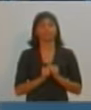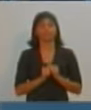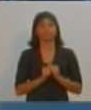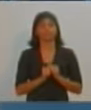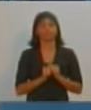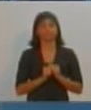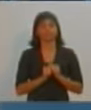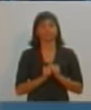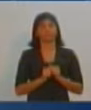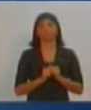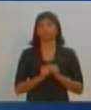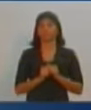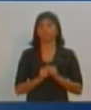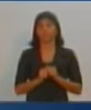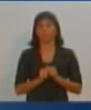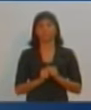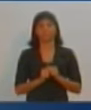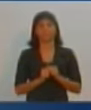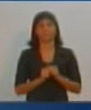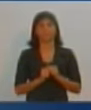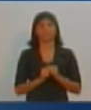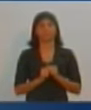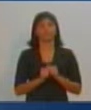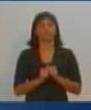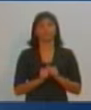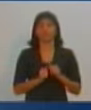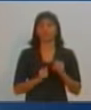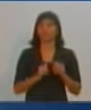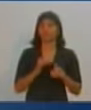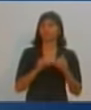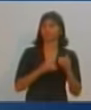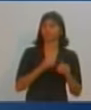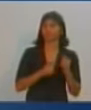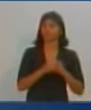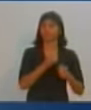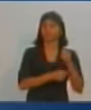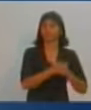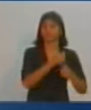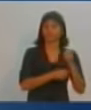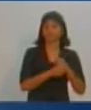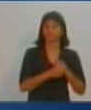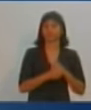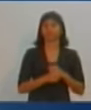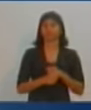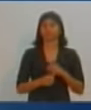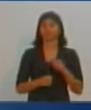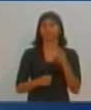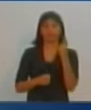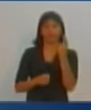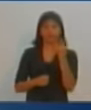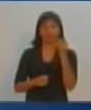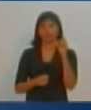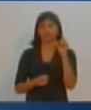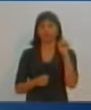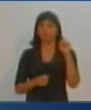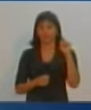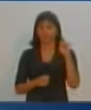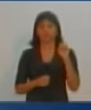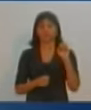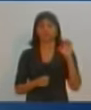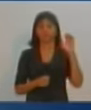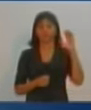Bugali, por favor, 30 segundos. Nos últimos anos, como eu disse, 18 creches foram construídas em Prudente.